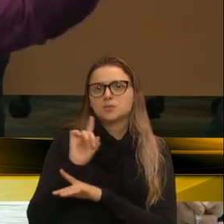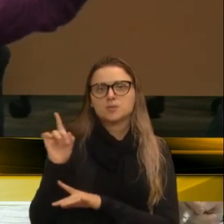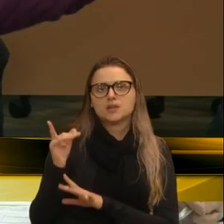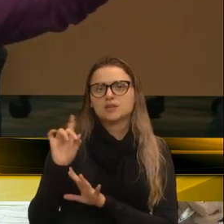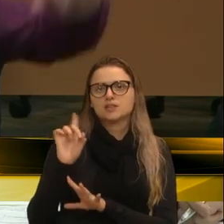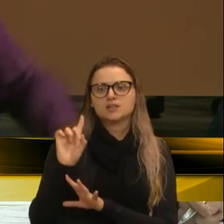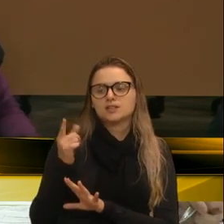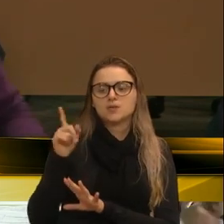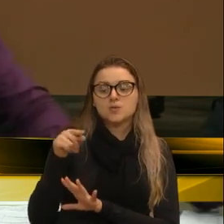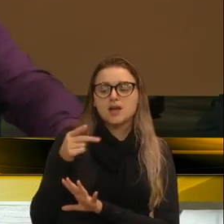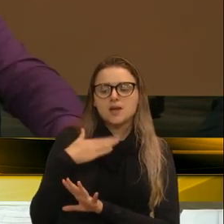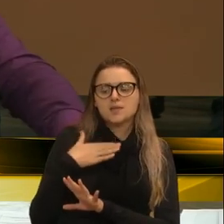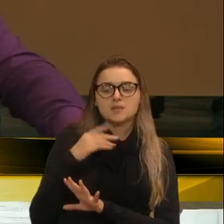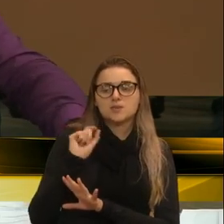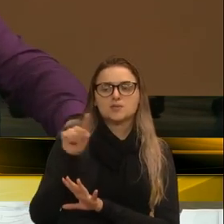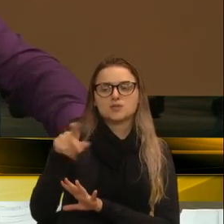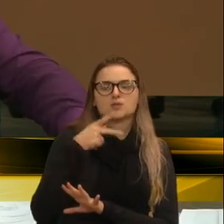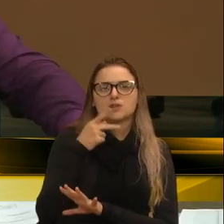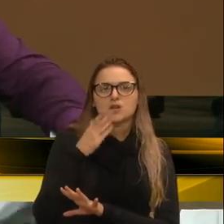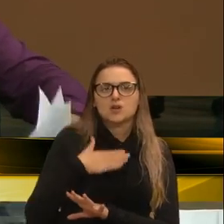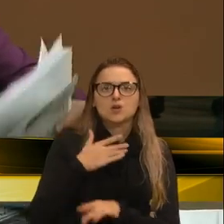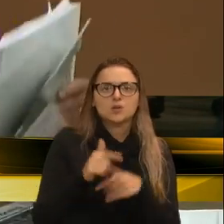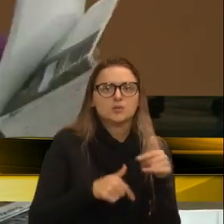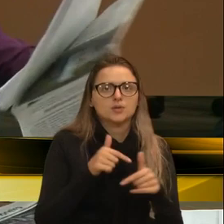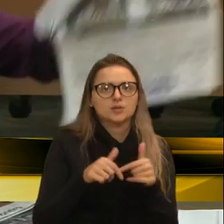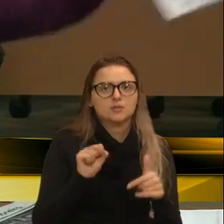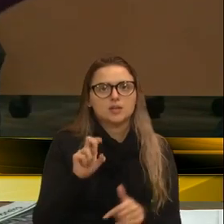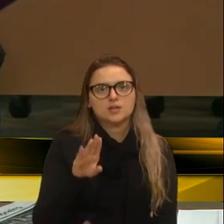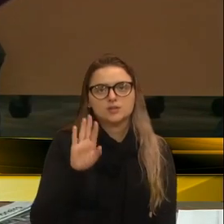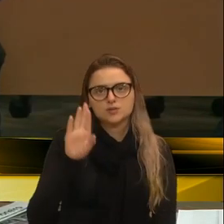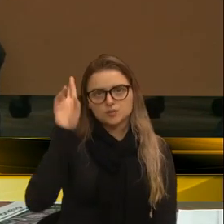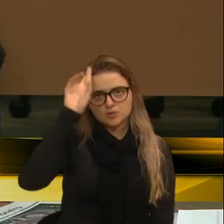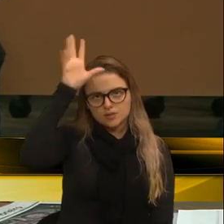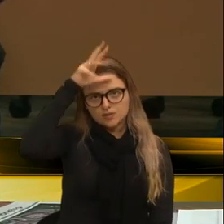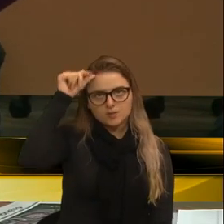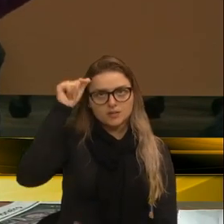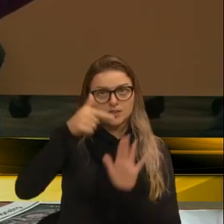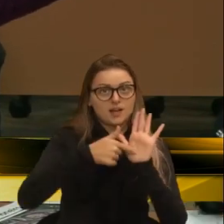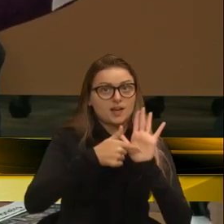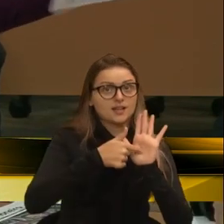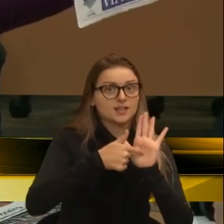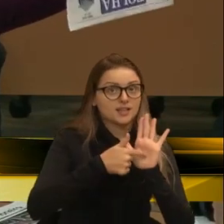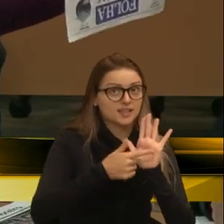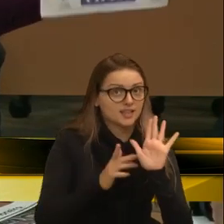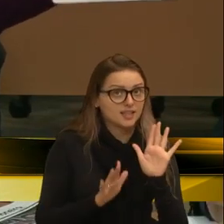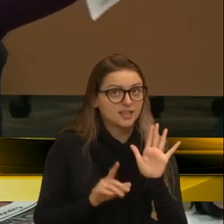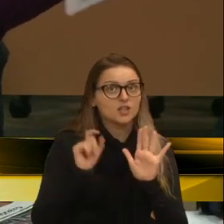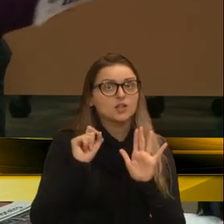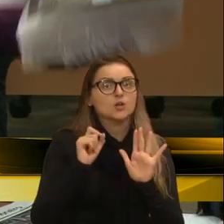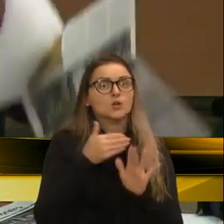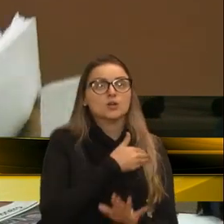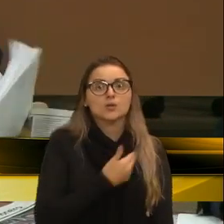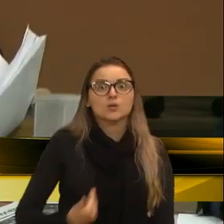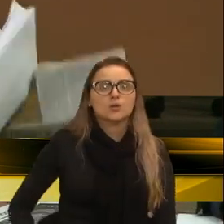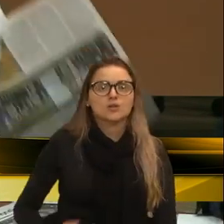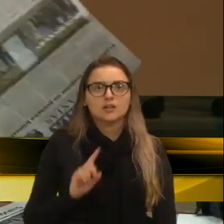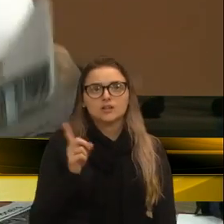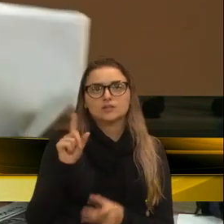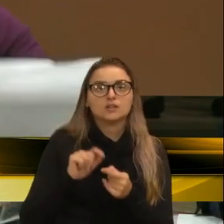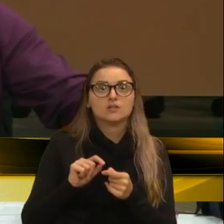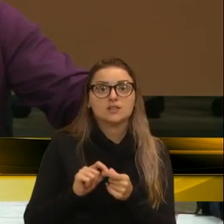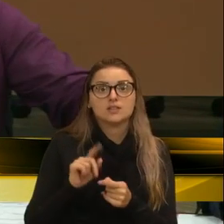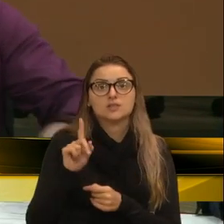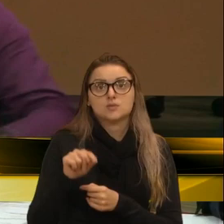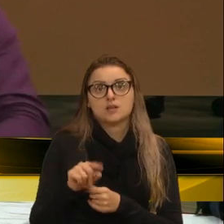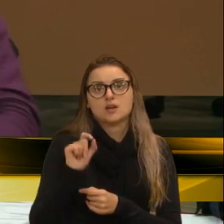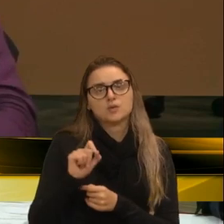o chapéu não serve para mim. O meu trabalho, enquanto seu prefeito, enquanto vereador, está aqui. Aquilo que esse governo não está fazendo, que